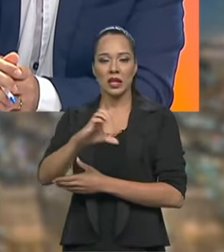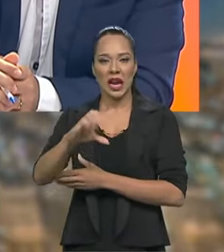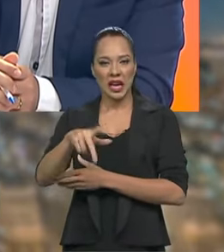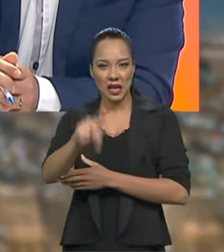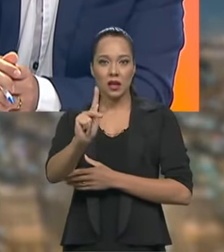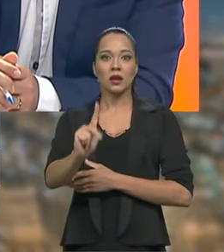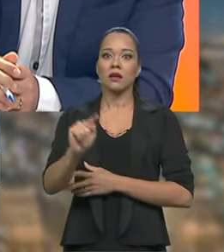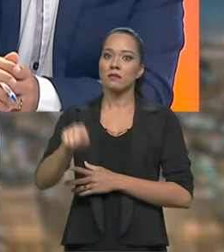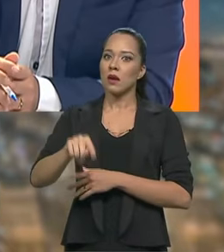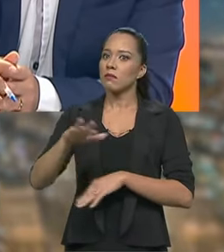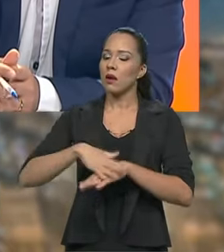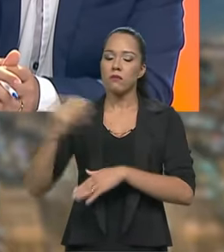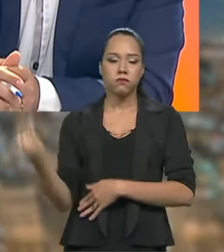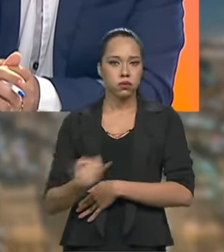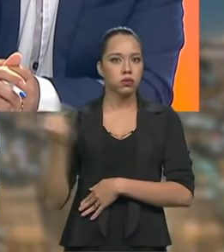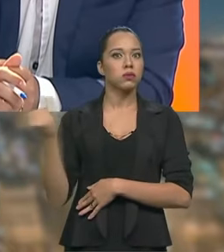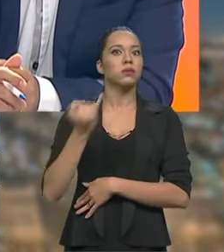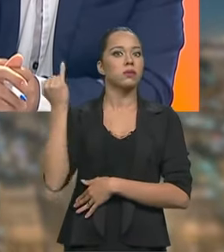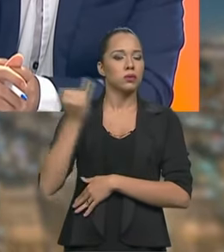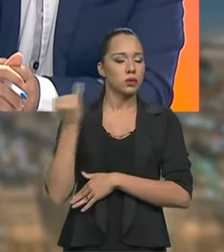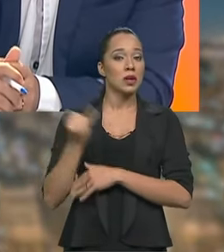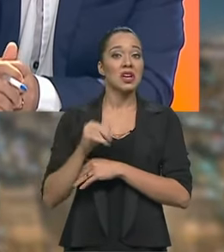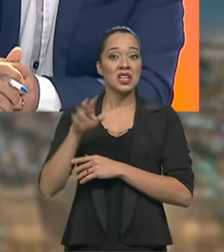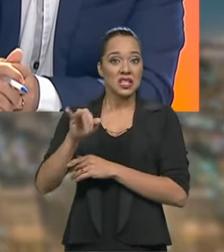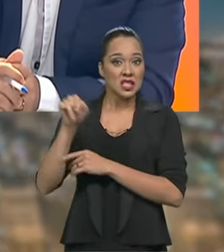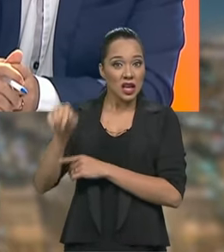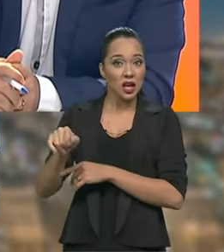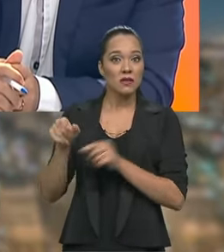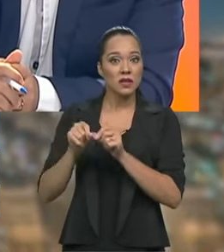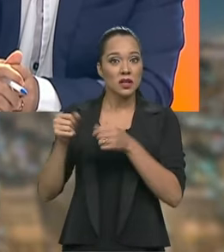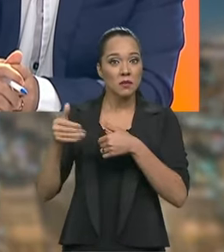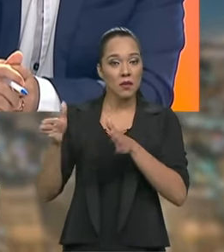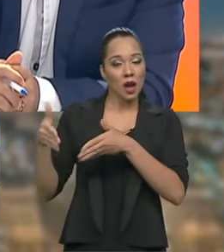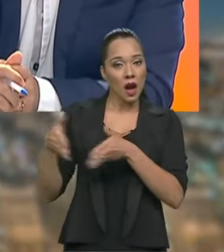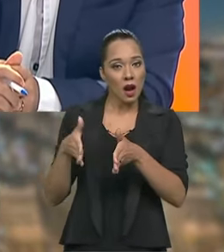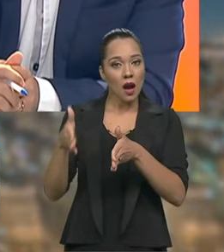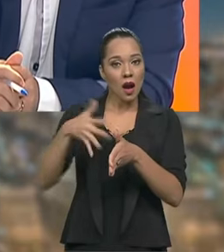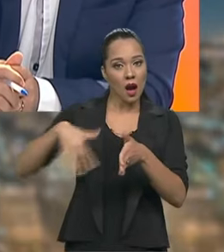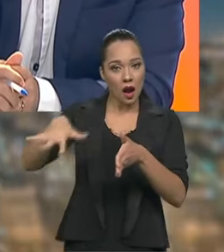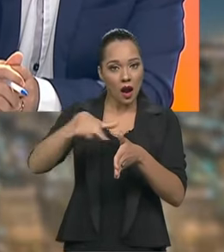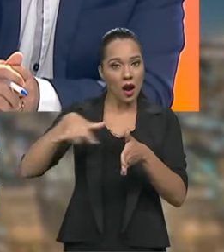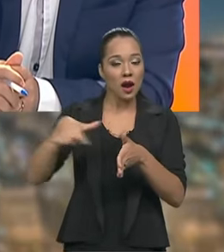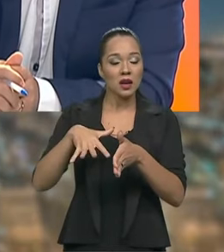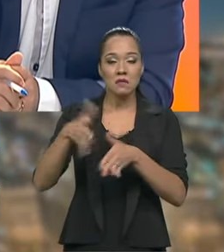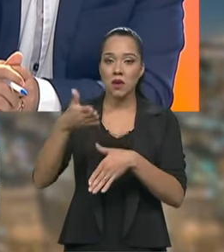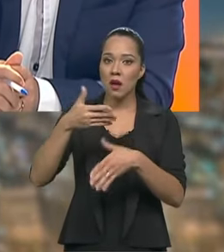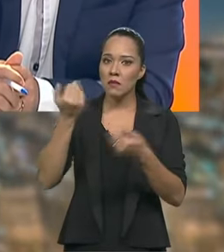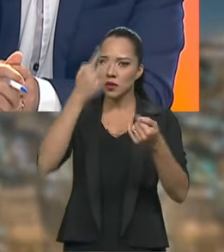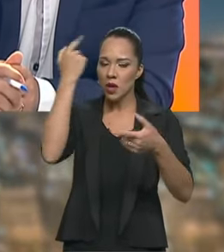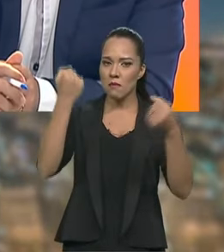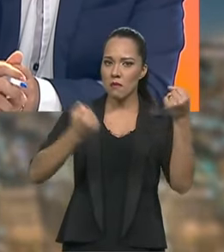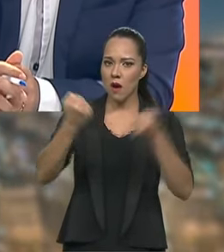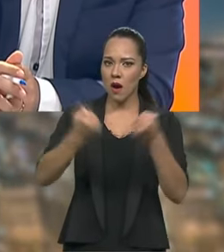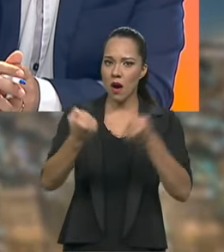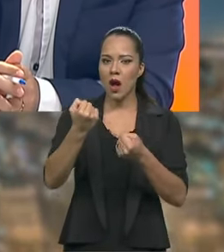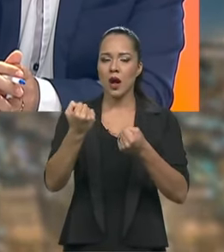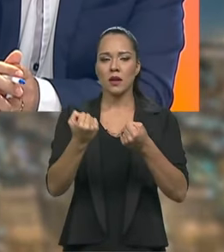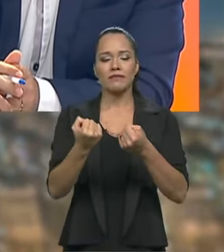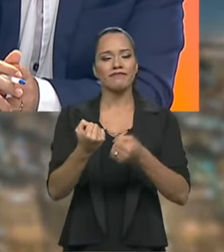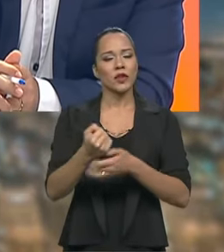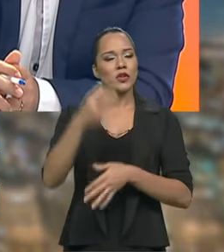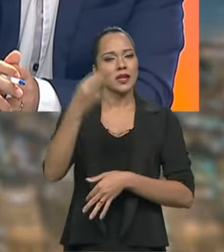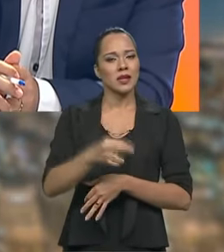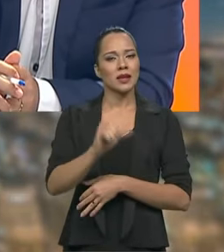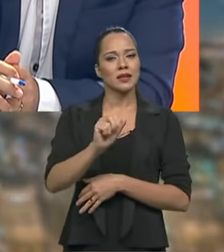tem sido algo muito importante, porque se o Emerson Fittipaldi abrir o caminho para os automobilistas, eu tenho certeza que a